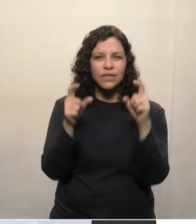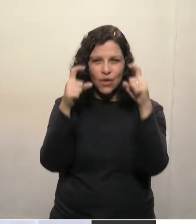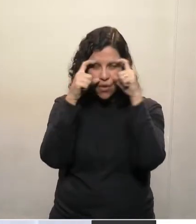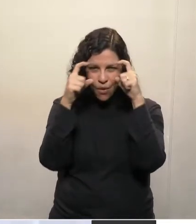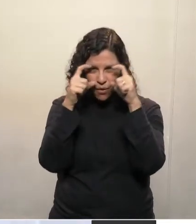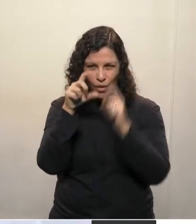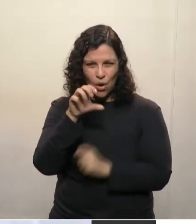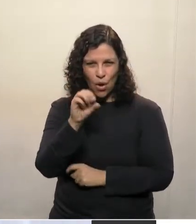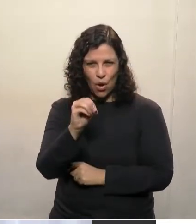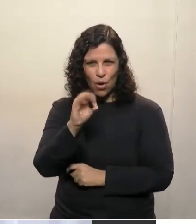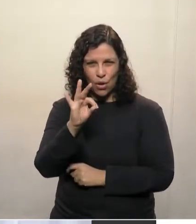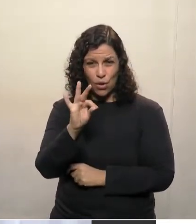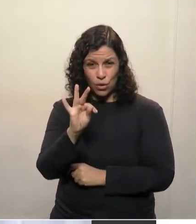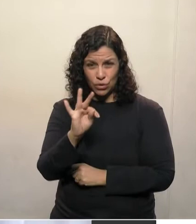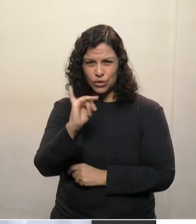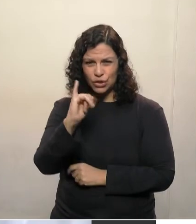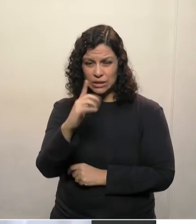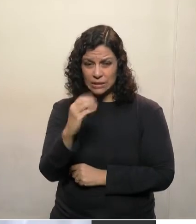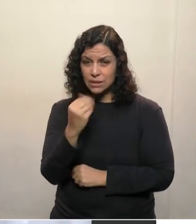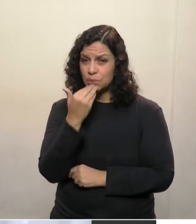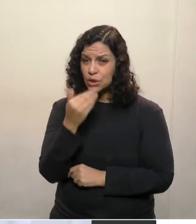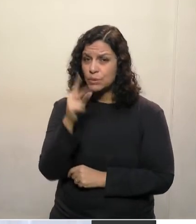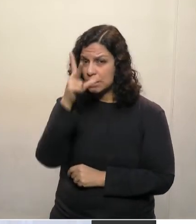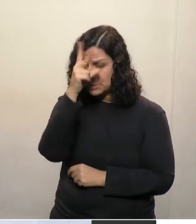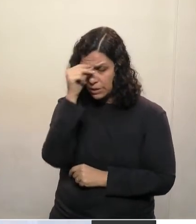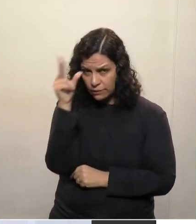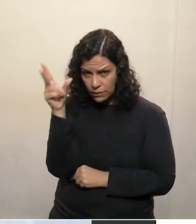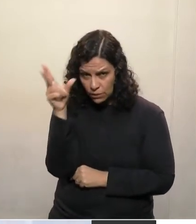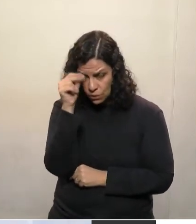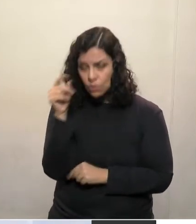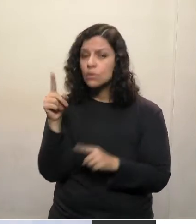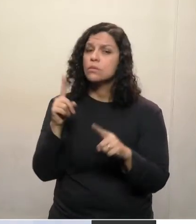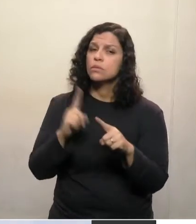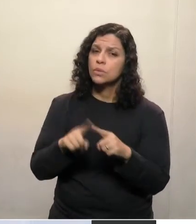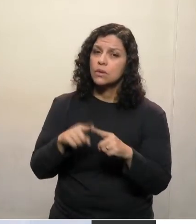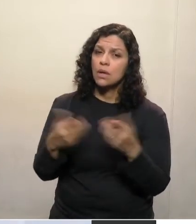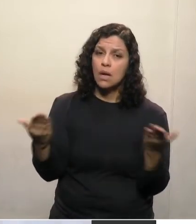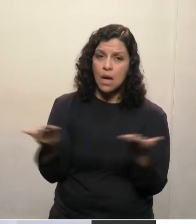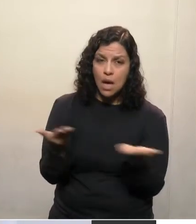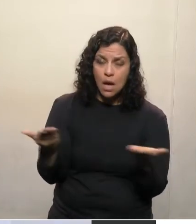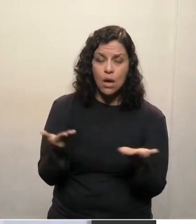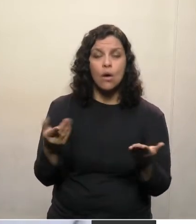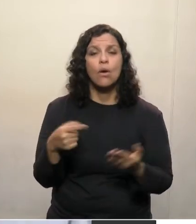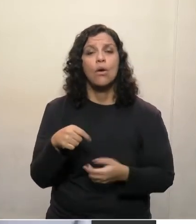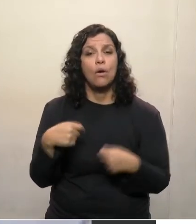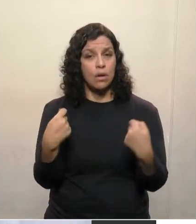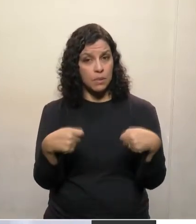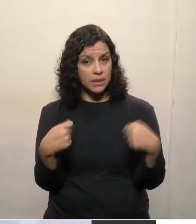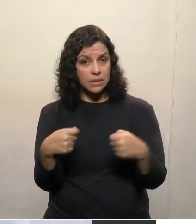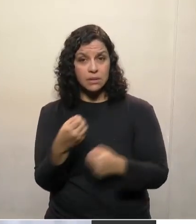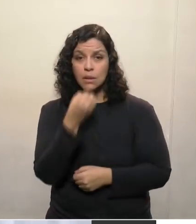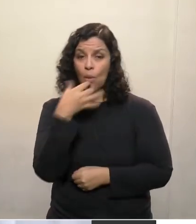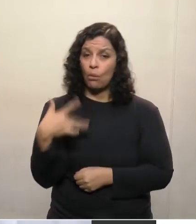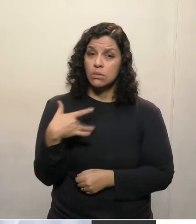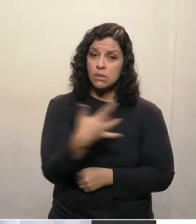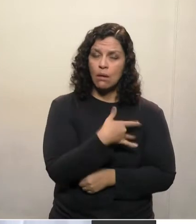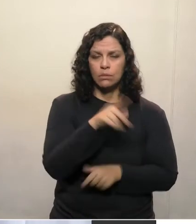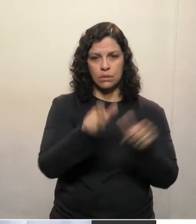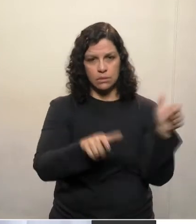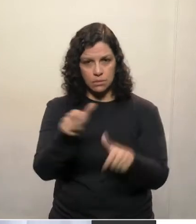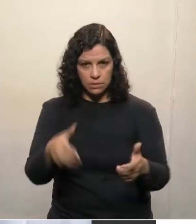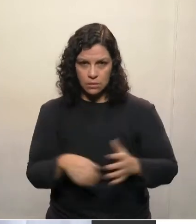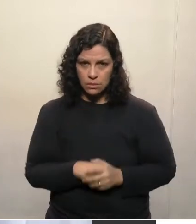fazer esse pedido para as prefeituras, porque é, nesse momento, uma questão de bem-estar das pessoas.